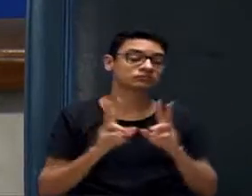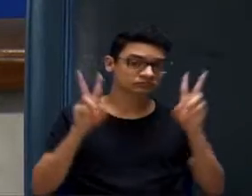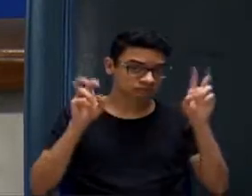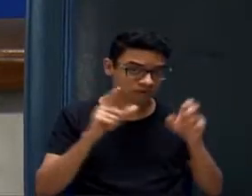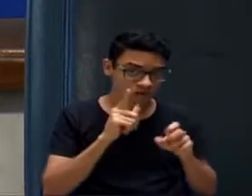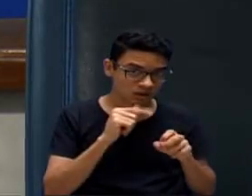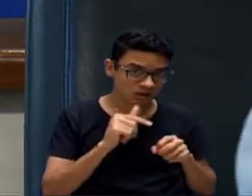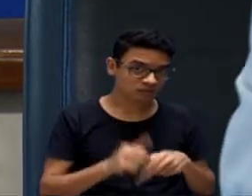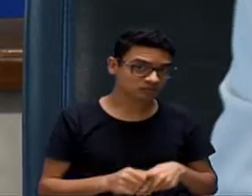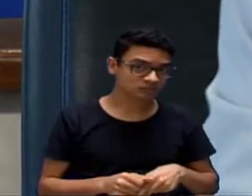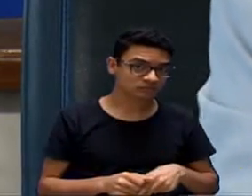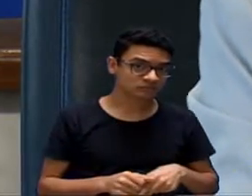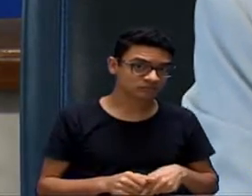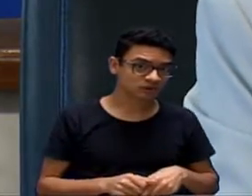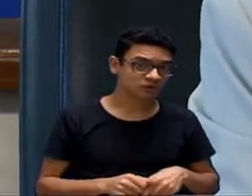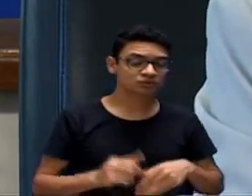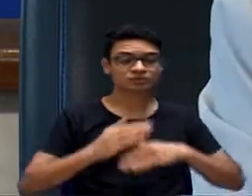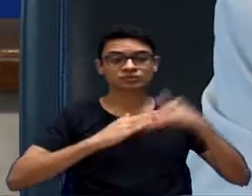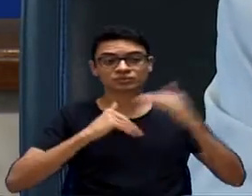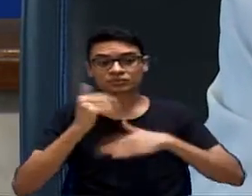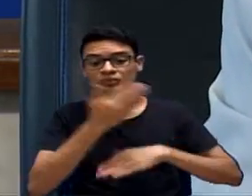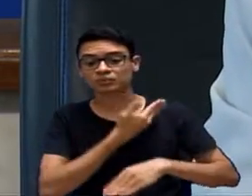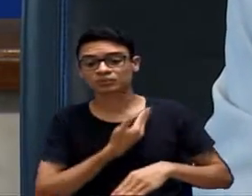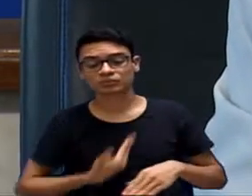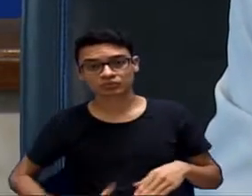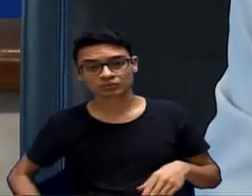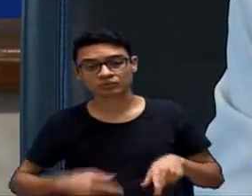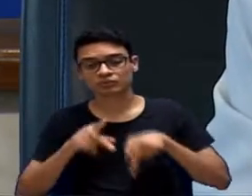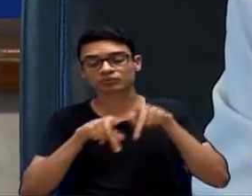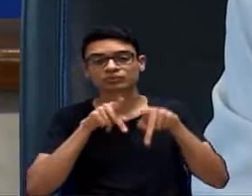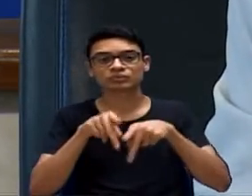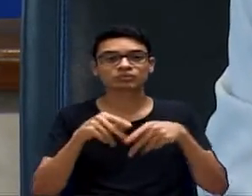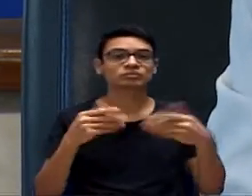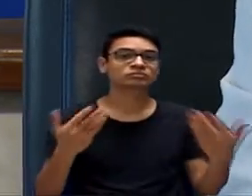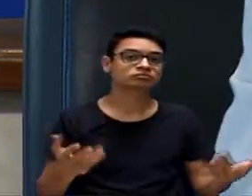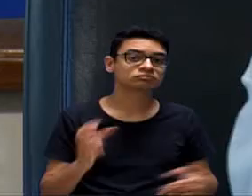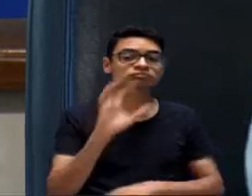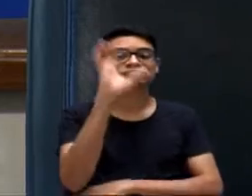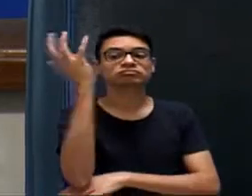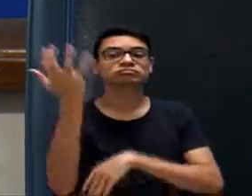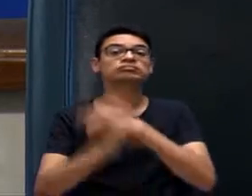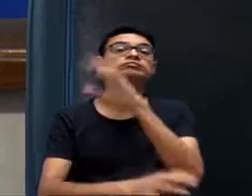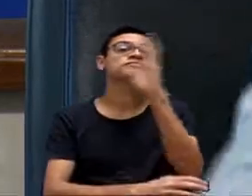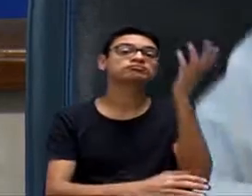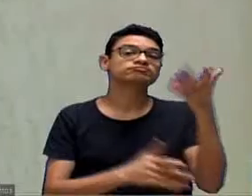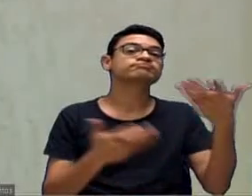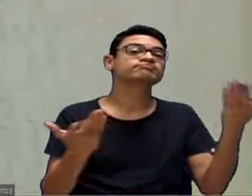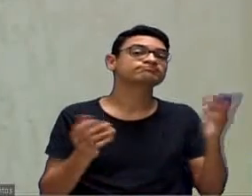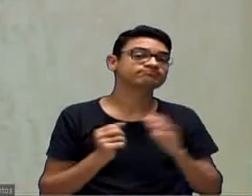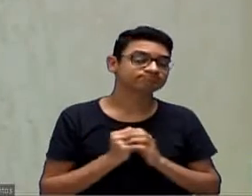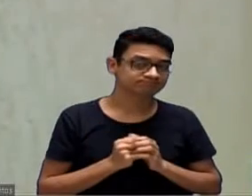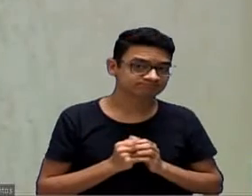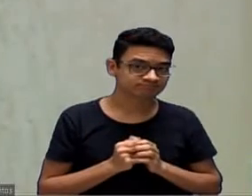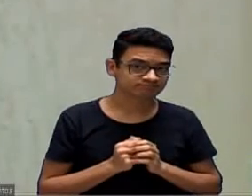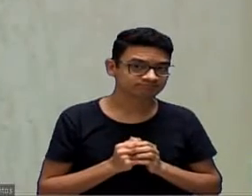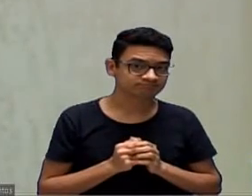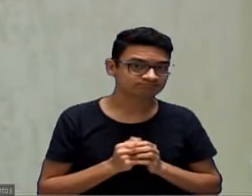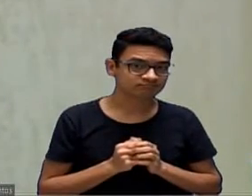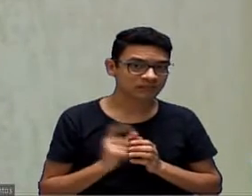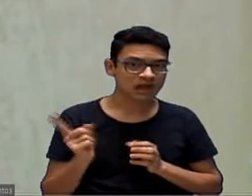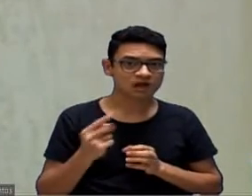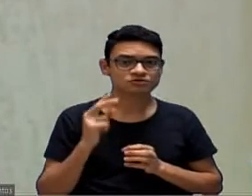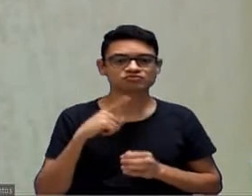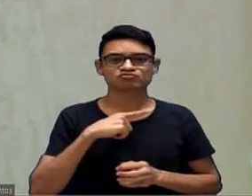serviços públicos? E o meio ambiente? O que eu preservo do meio Olha, veja a situação. Nós temos a 3 de